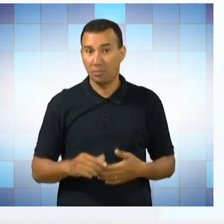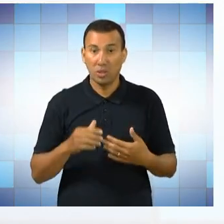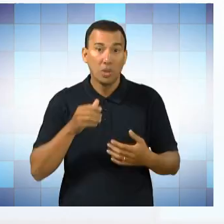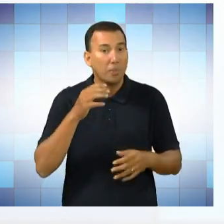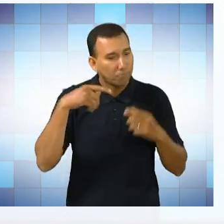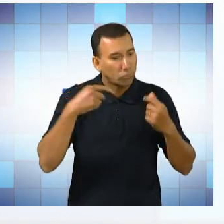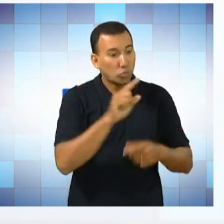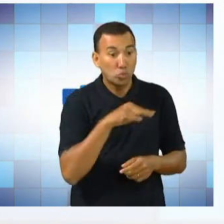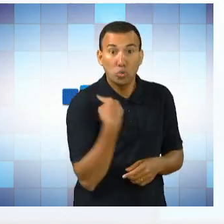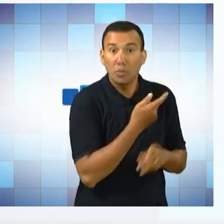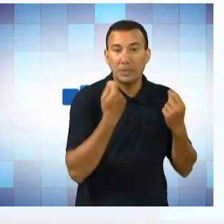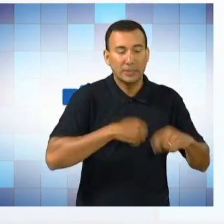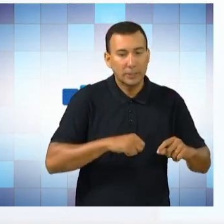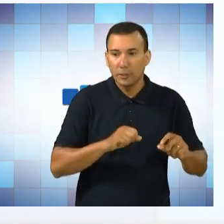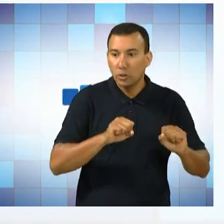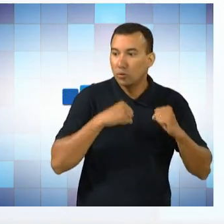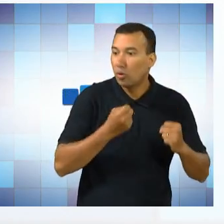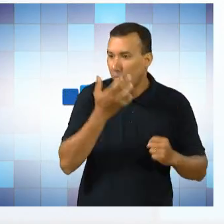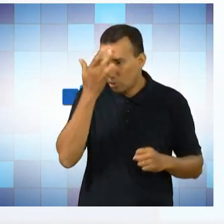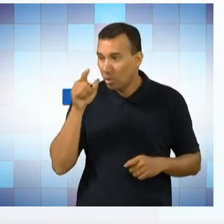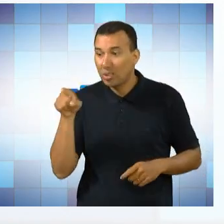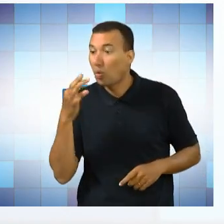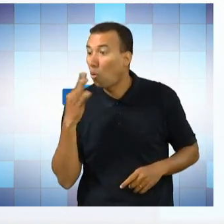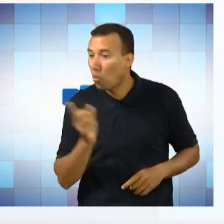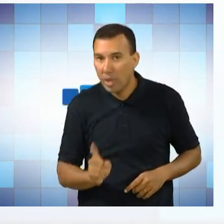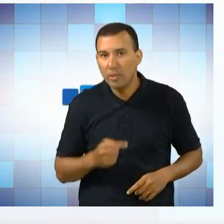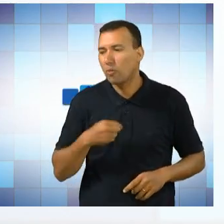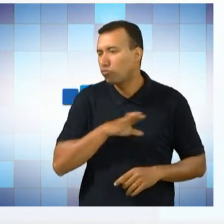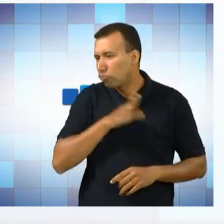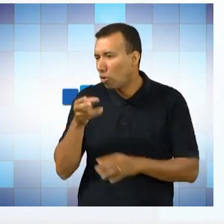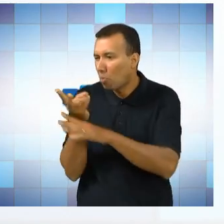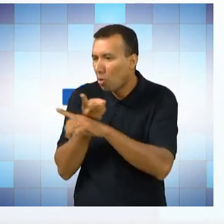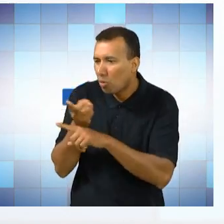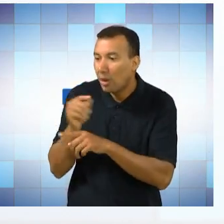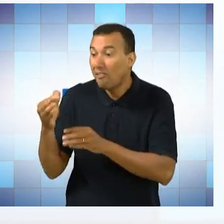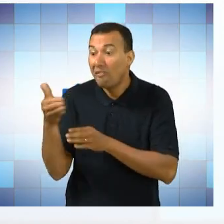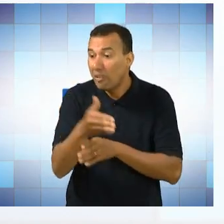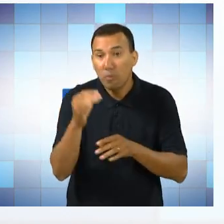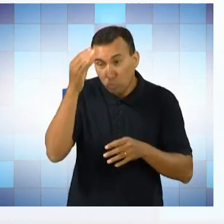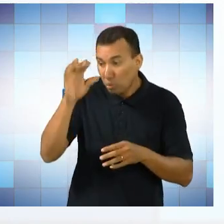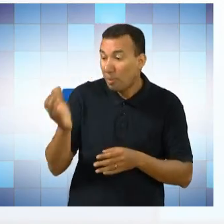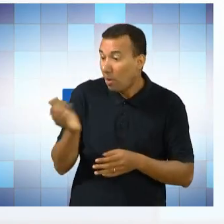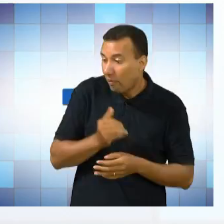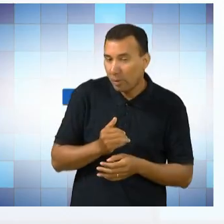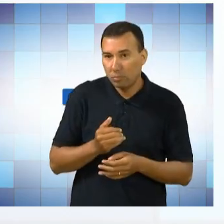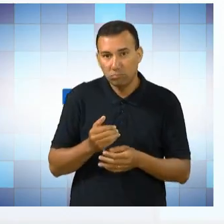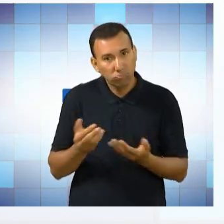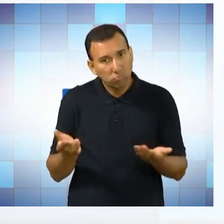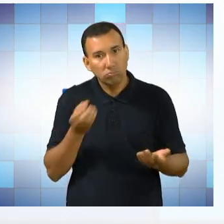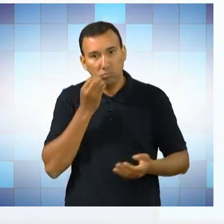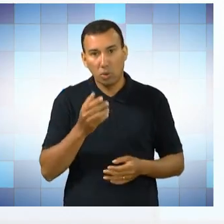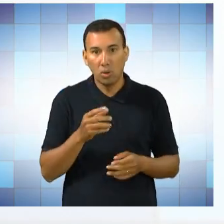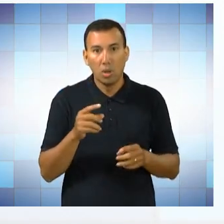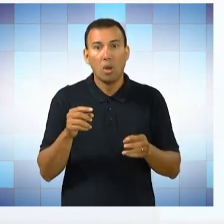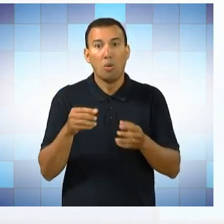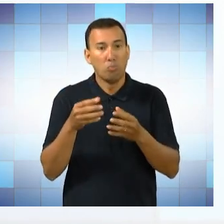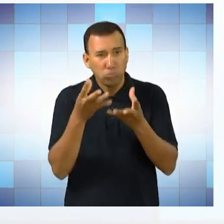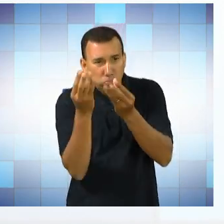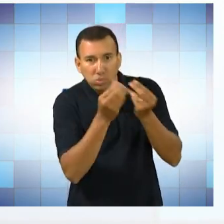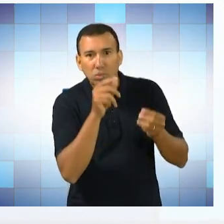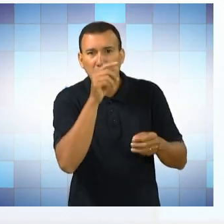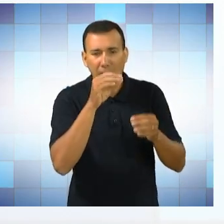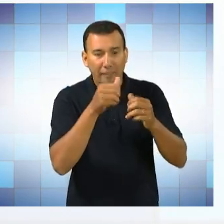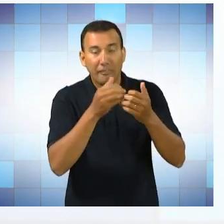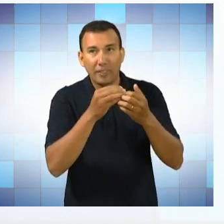vai aonde as pessoas estão, né? Eu tenho uma relação profunda com a Zona Sul de Teresina, com a periferia da Zona Sul, né?